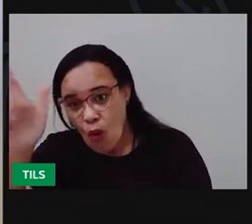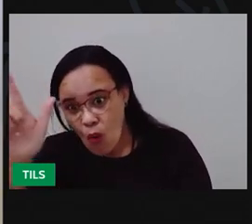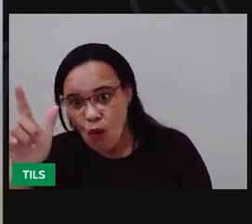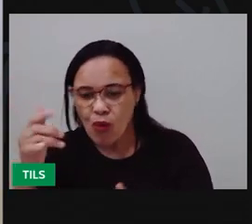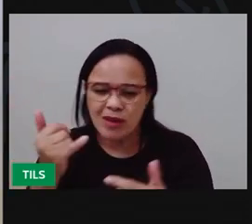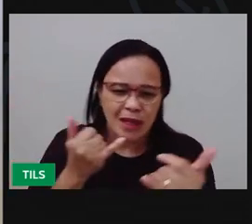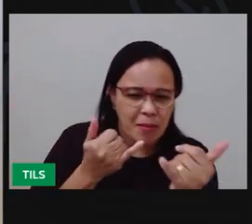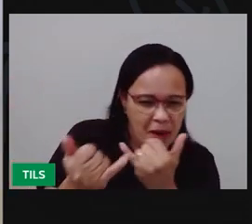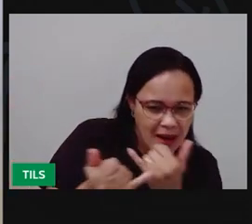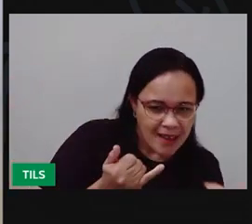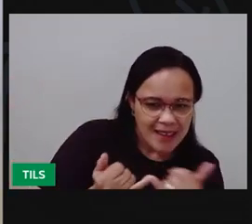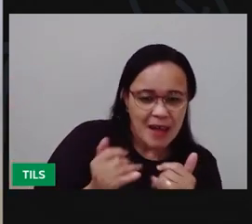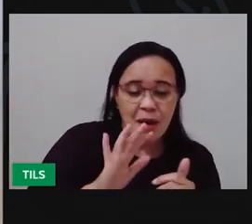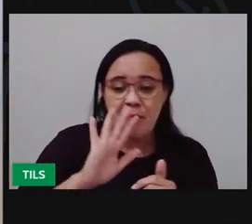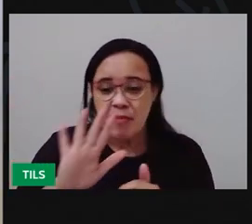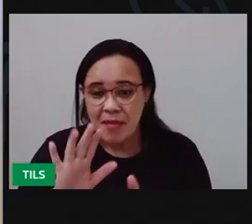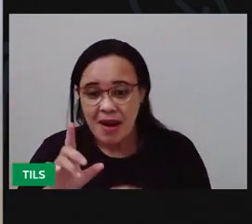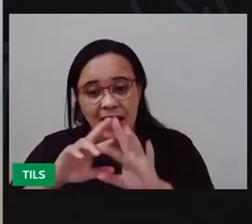feita em isopor.